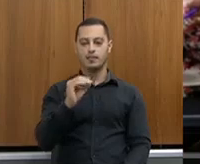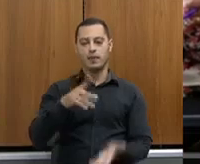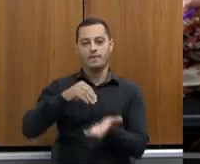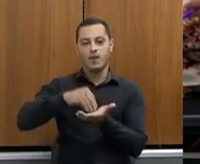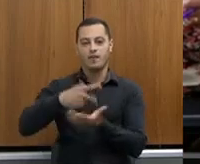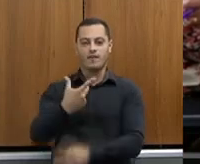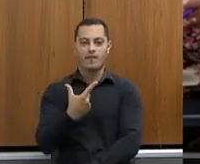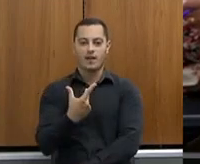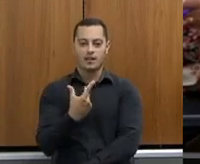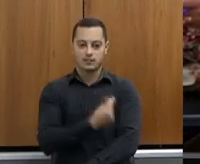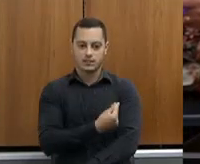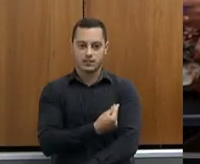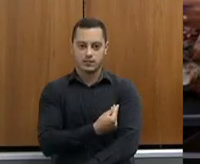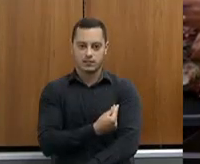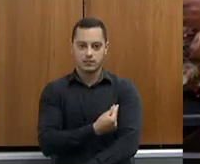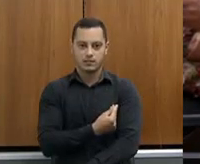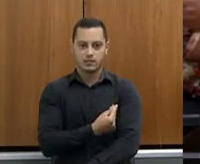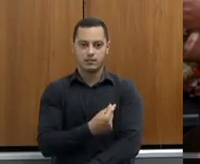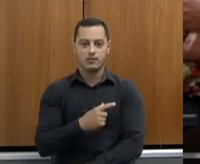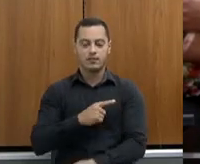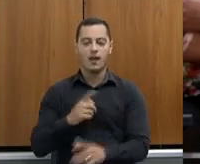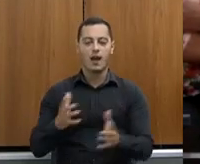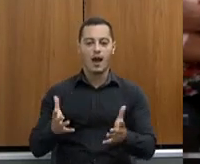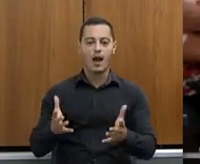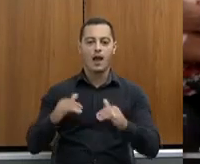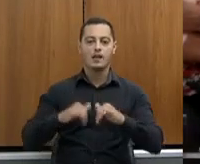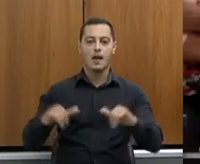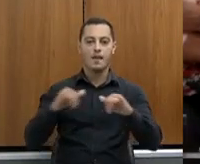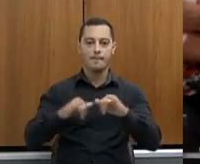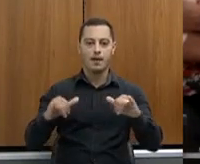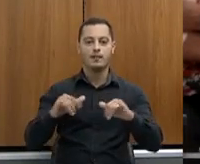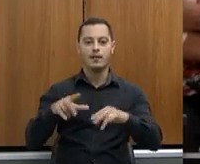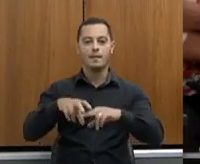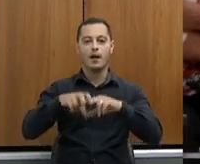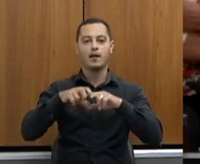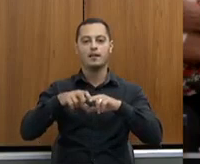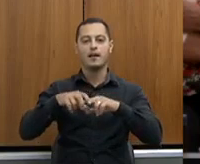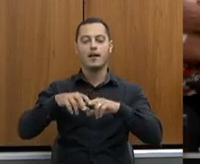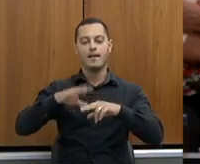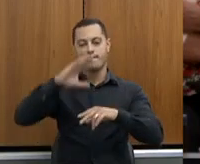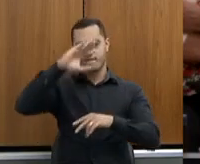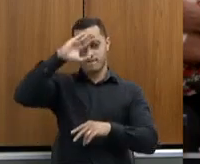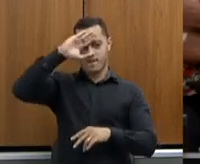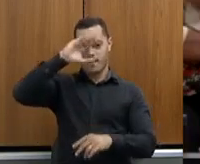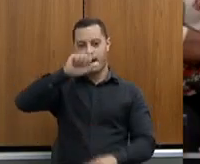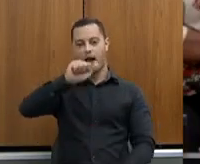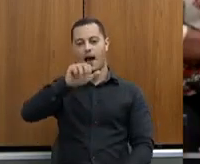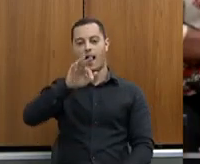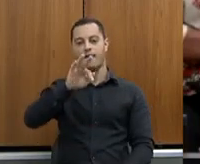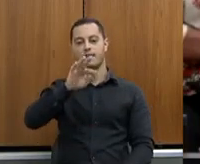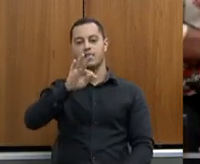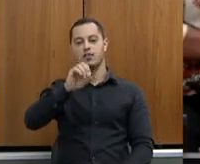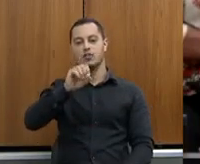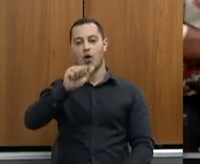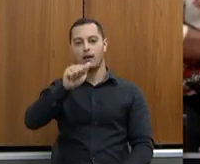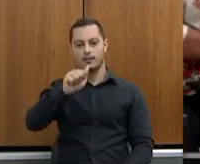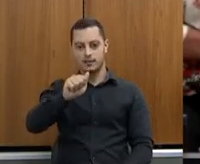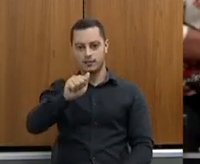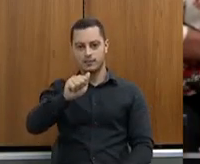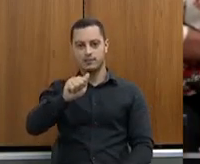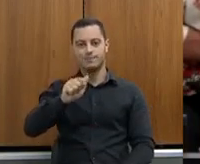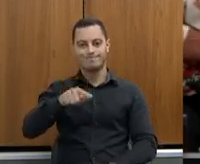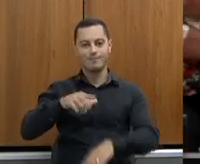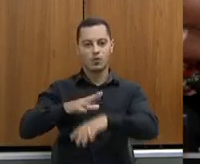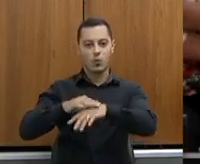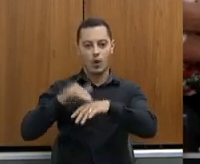campanha contra a febre afetosa do Estado de Minas Gerais. Isso aí realmente é uma vitória, é uma coisa